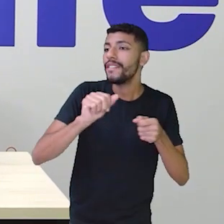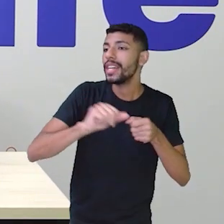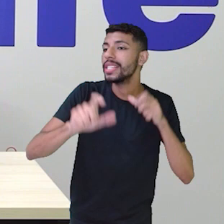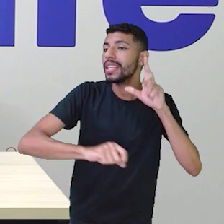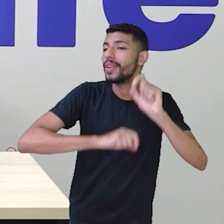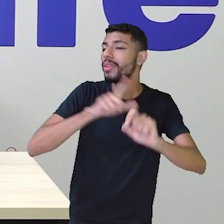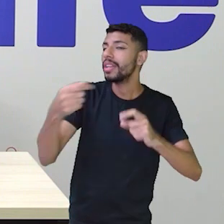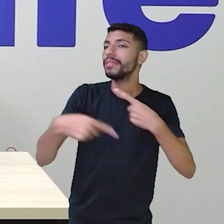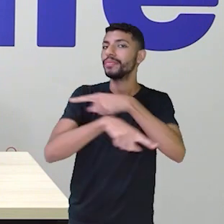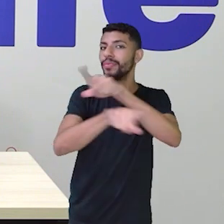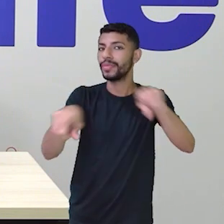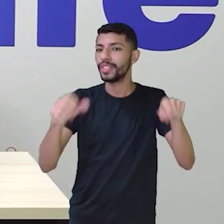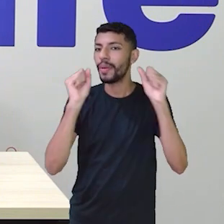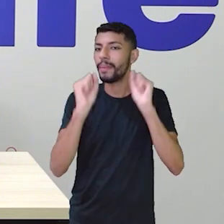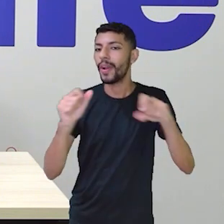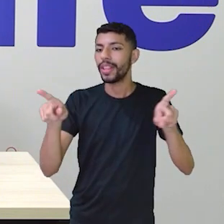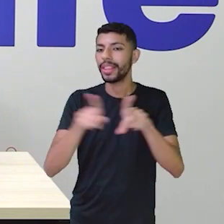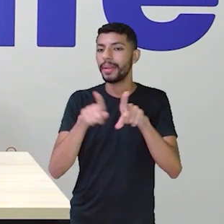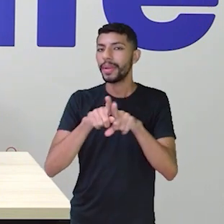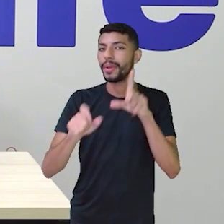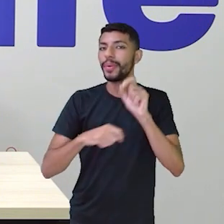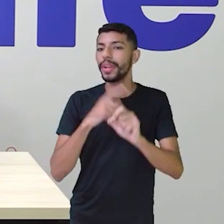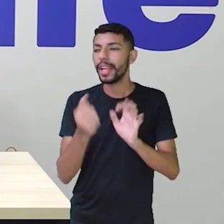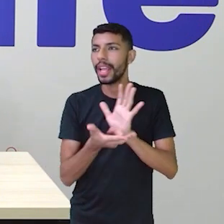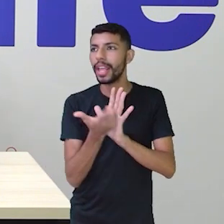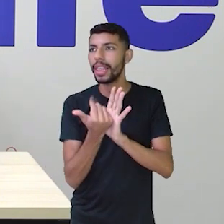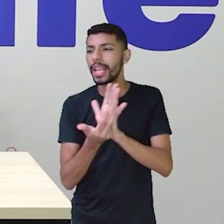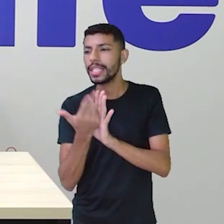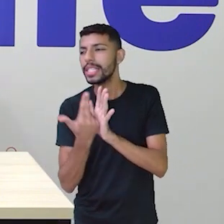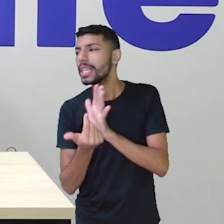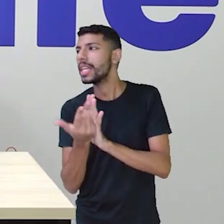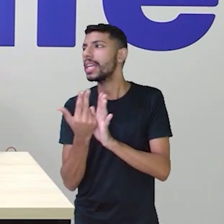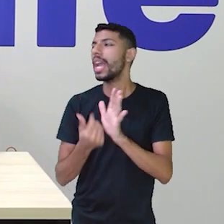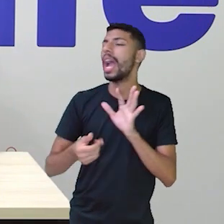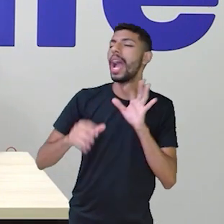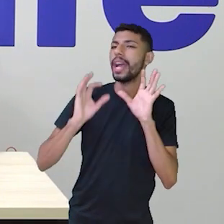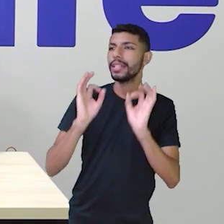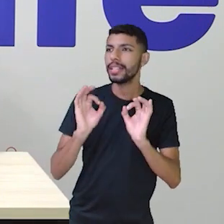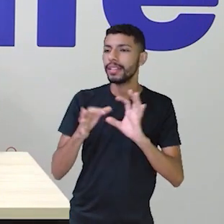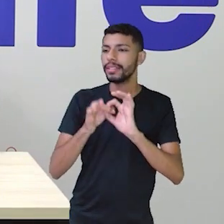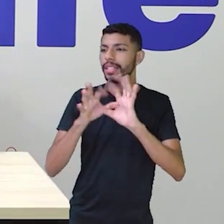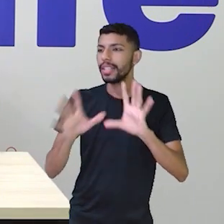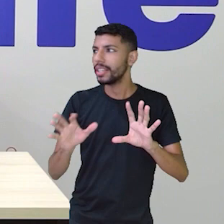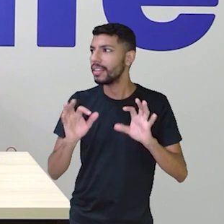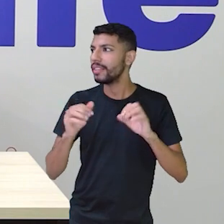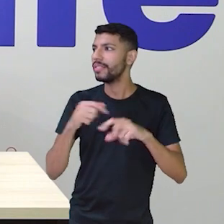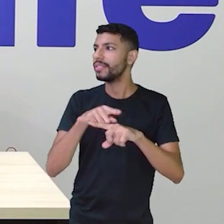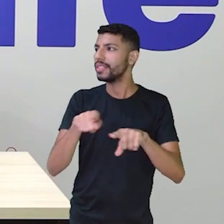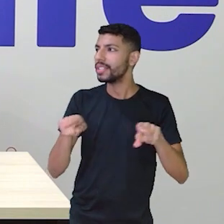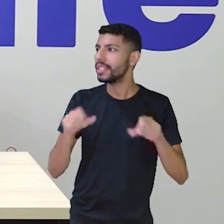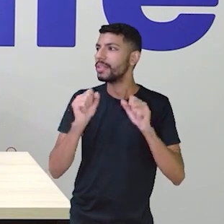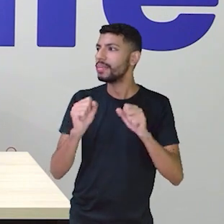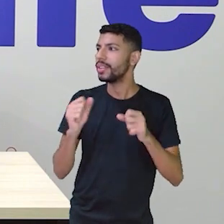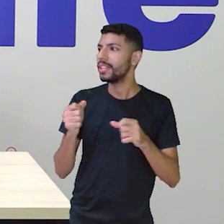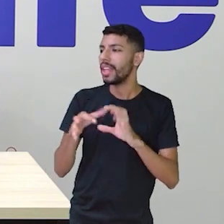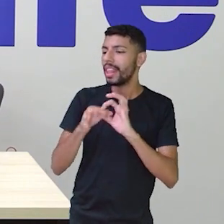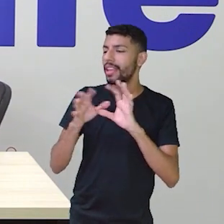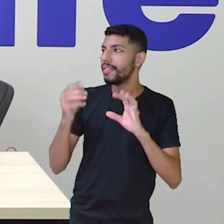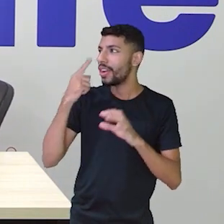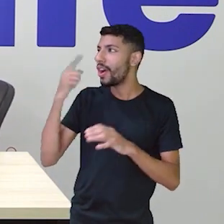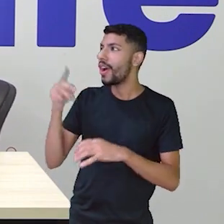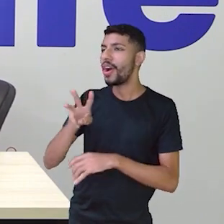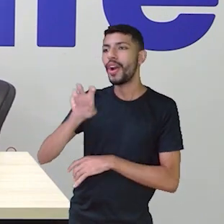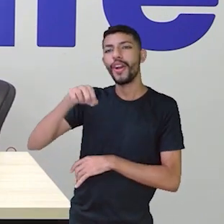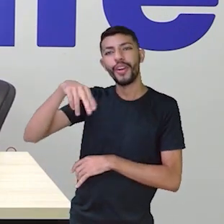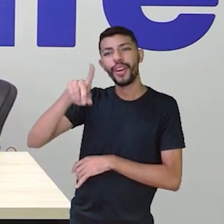Vocês podem também desenhar, se sentir dificuldade na conta. Então, vocês podem aí também desenhar. Terminou o Wendel? O Wendel terminou.